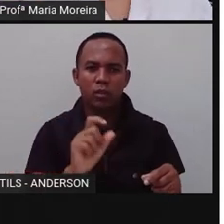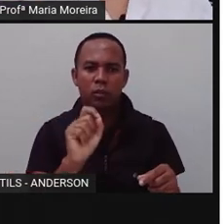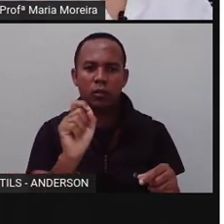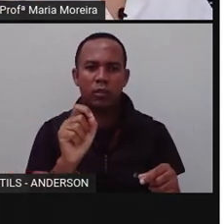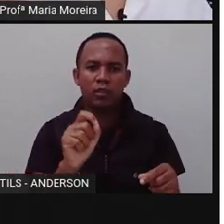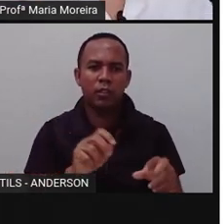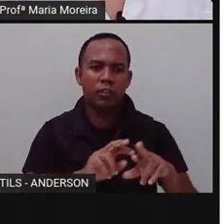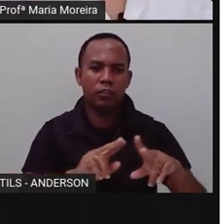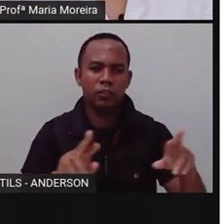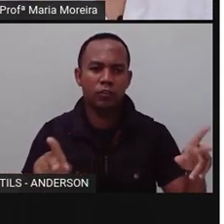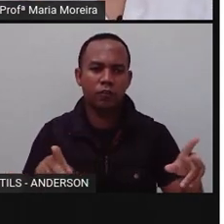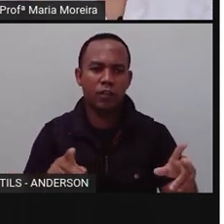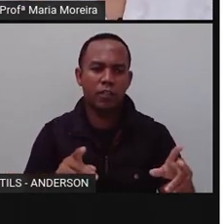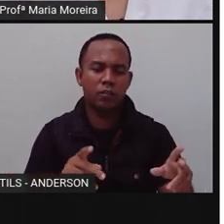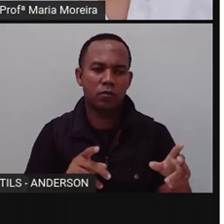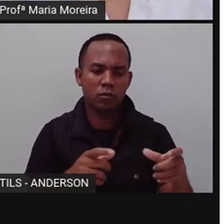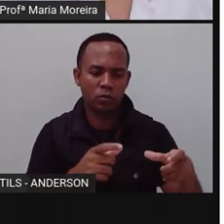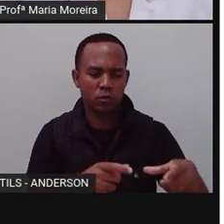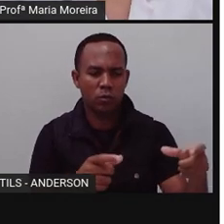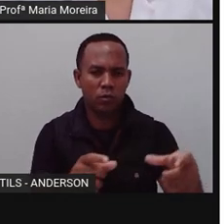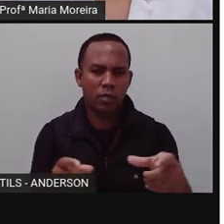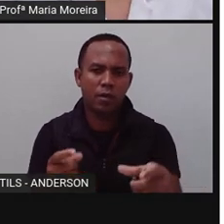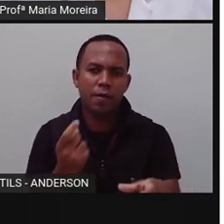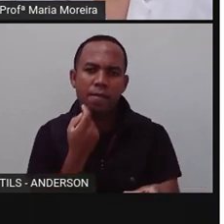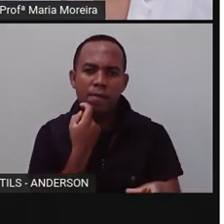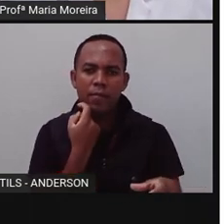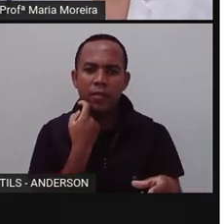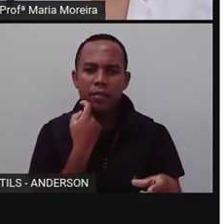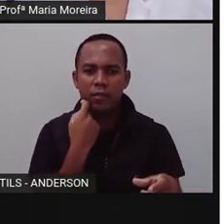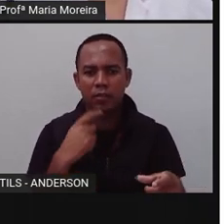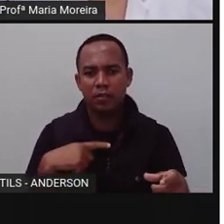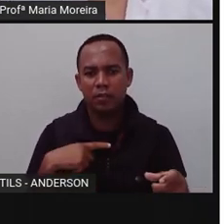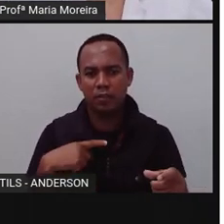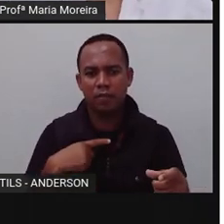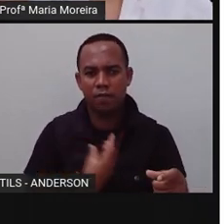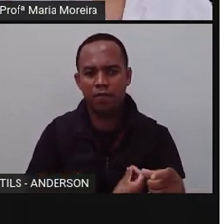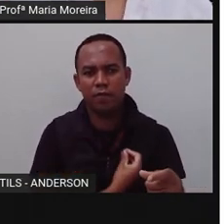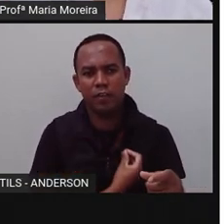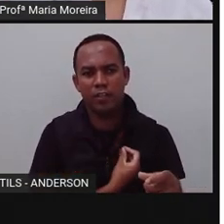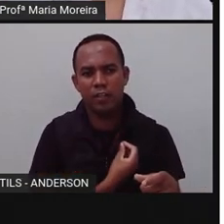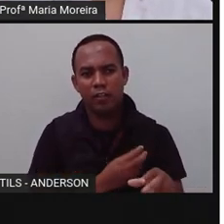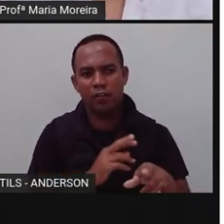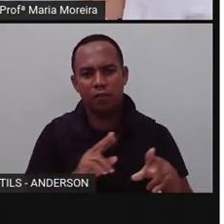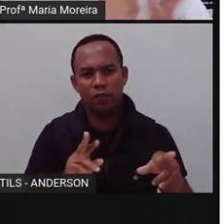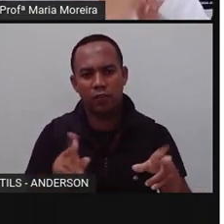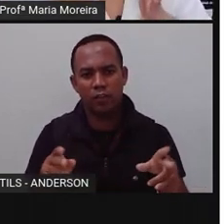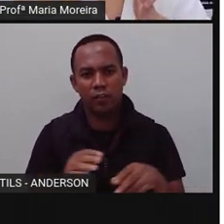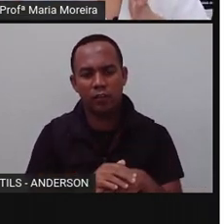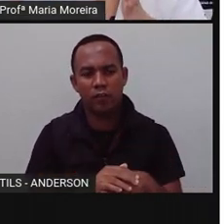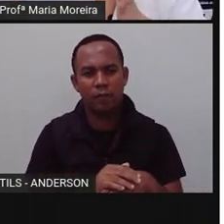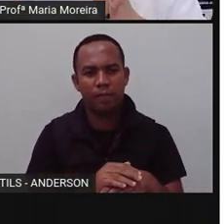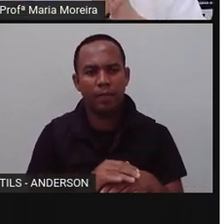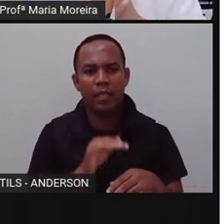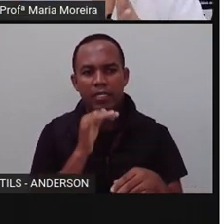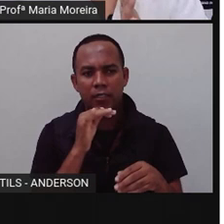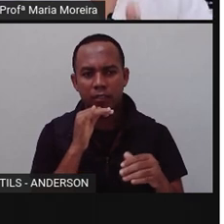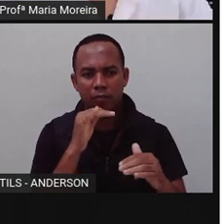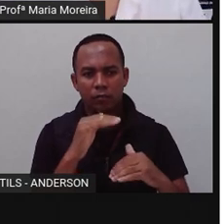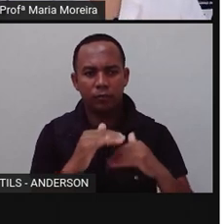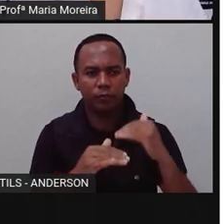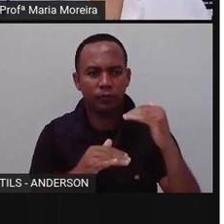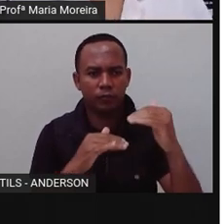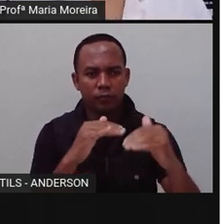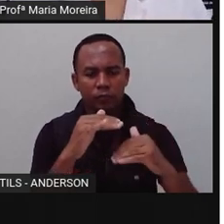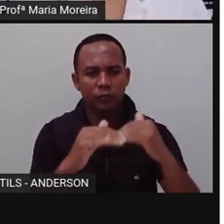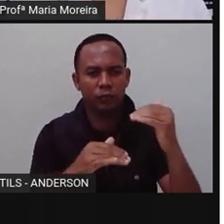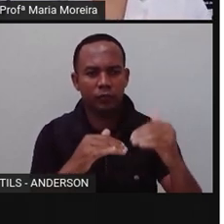Mas são vários. Em cada um, os peixes estão em uma fase da vida. No ciclo da vida, a gente sabe que ele vai o quê? Porque é evoluindo até